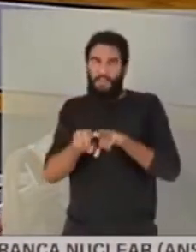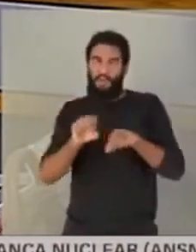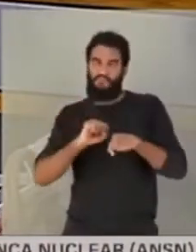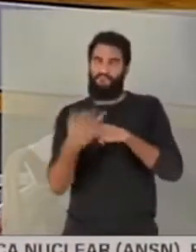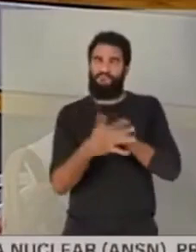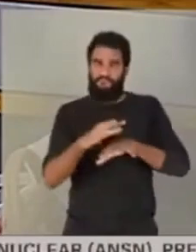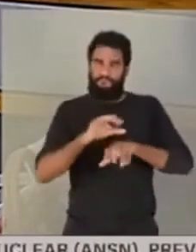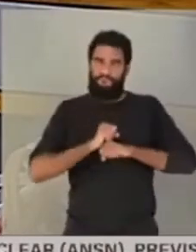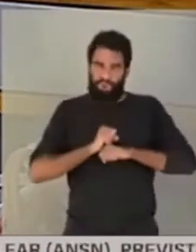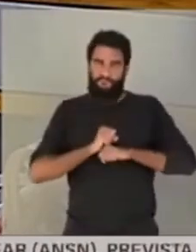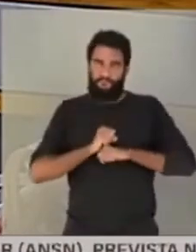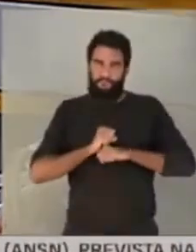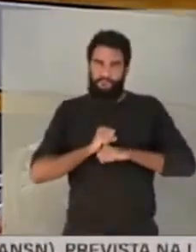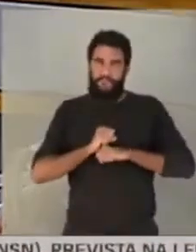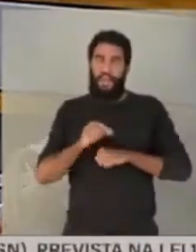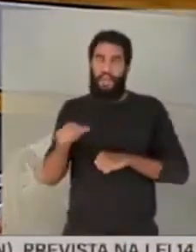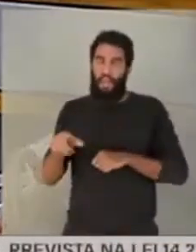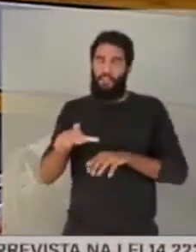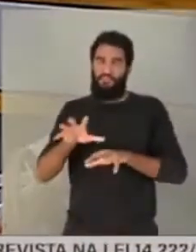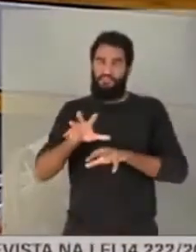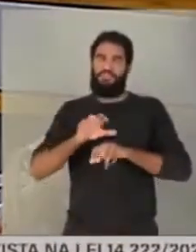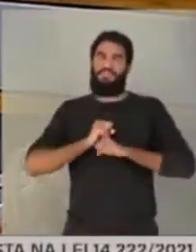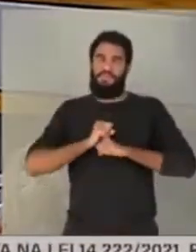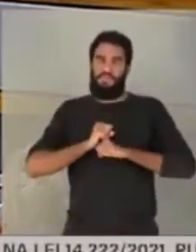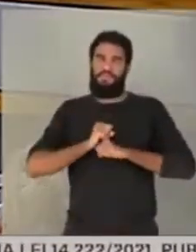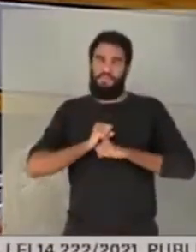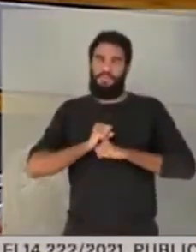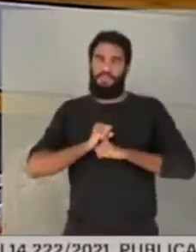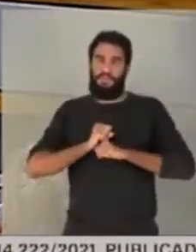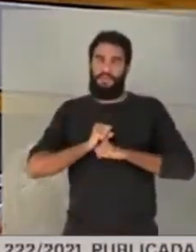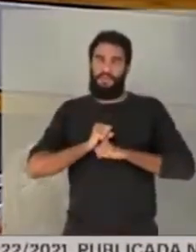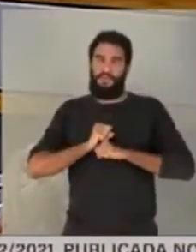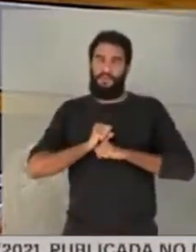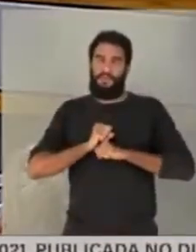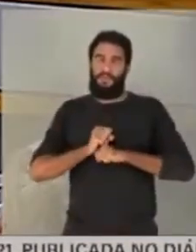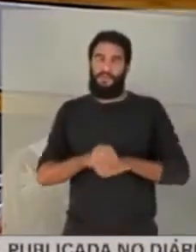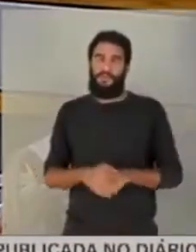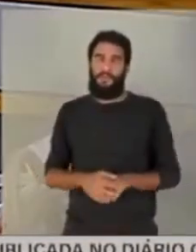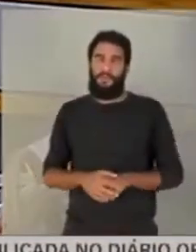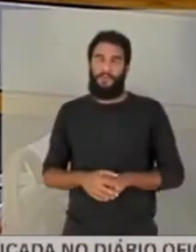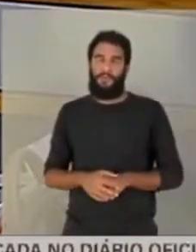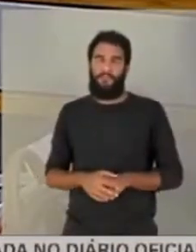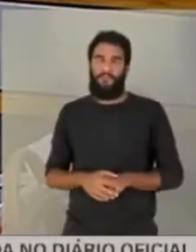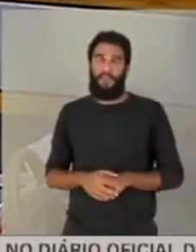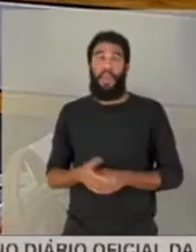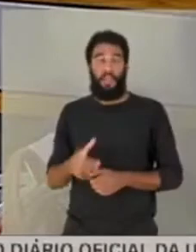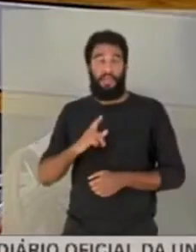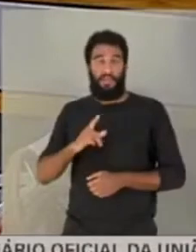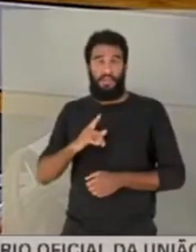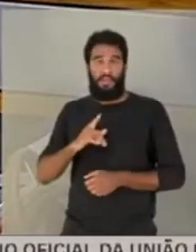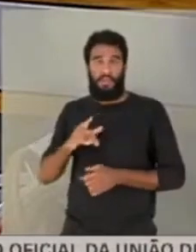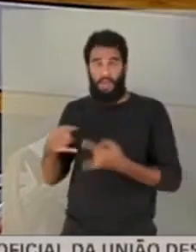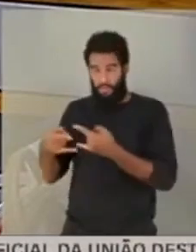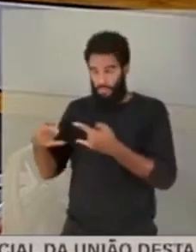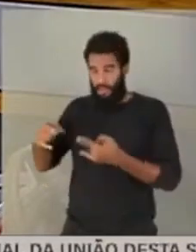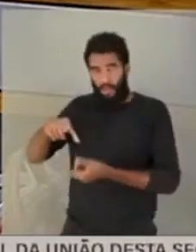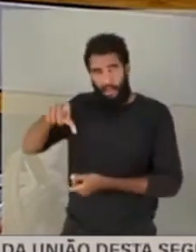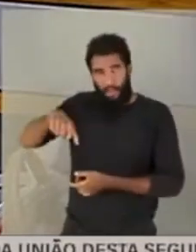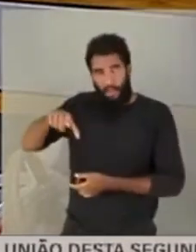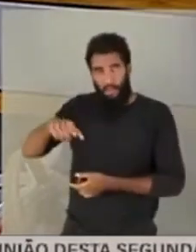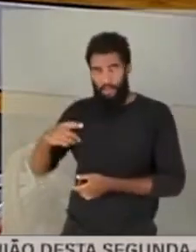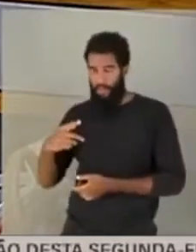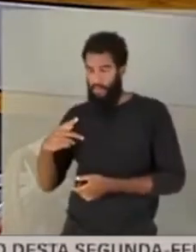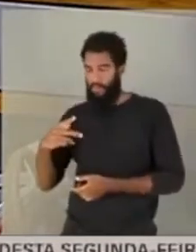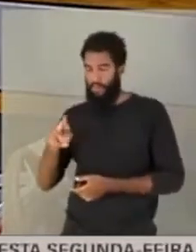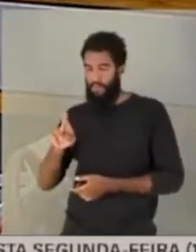Infelizmente, ela também estava contaminada. Ela tinha o plano de saúde da Prevent Senior. Meu pai não tinha, mas